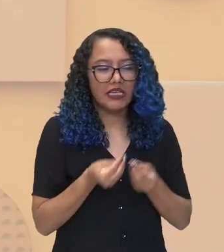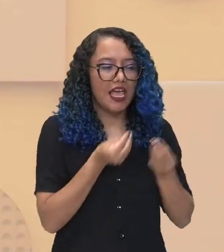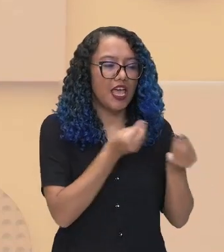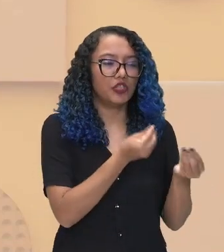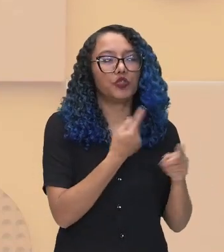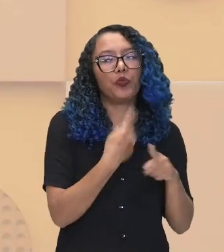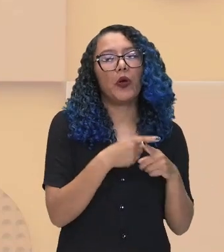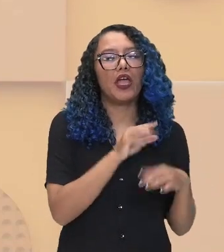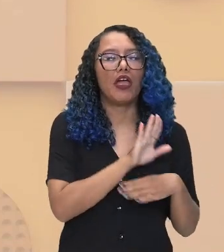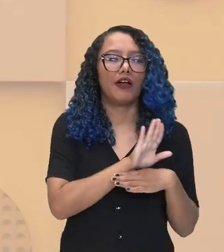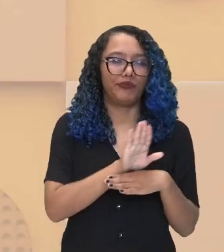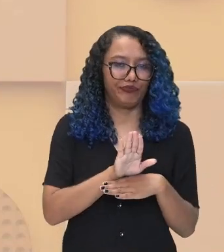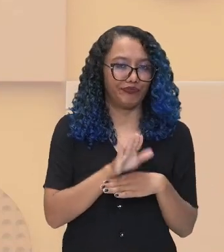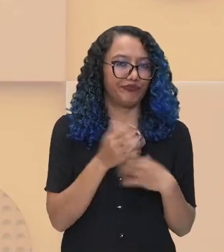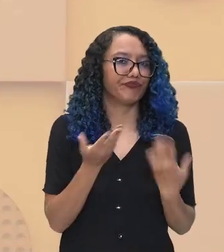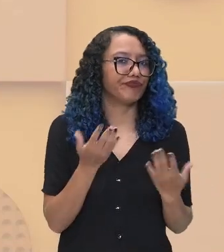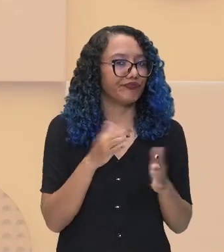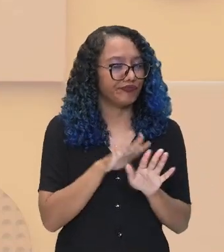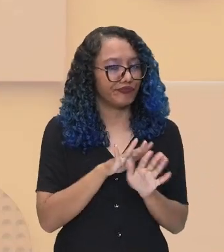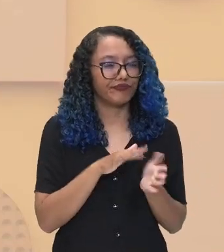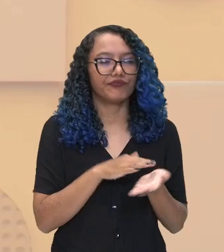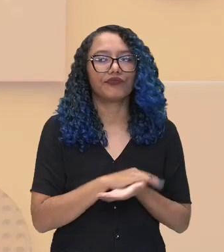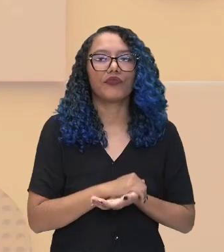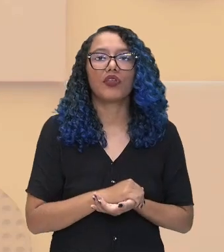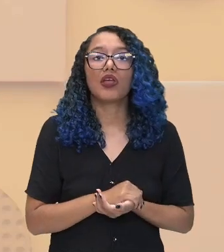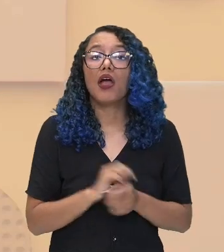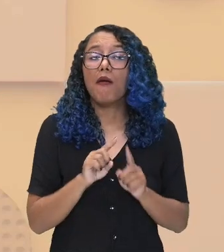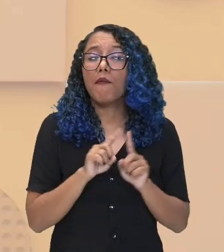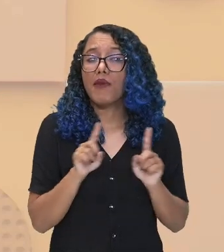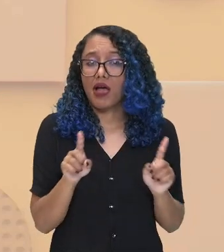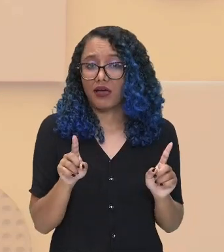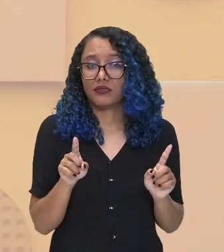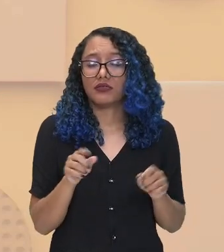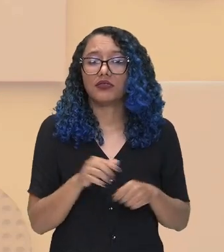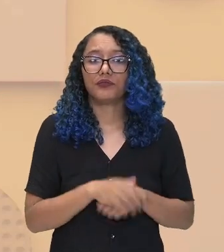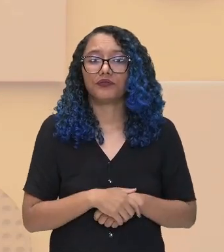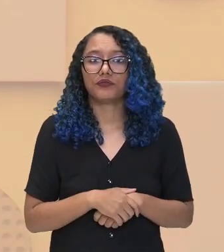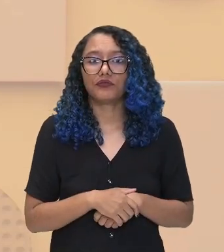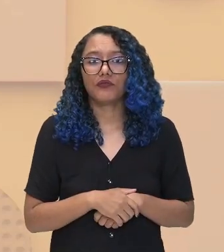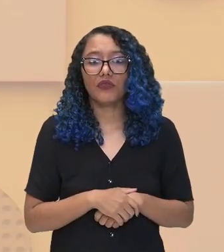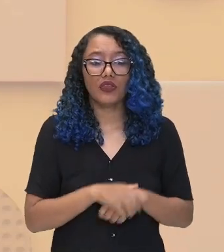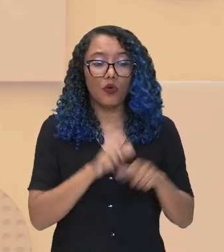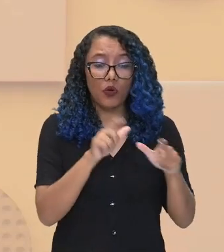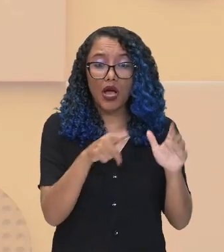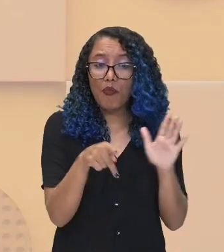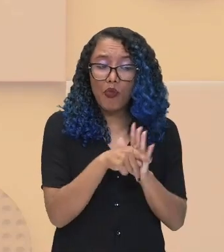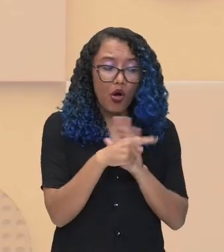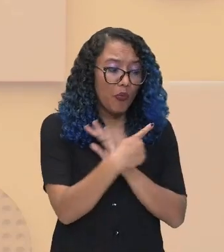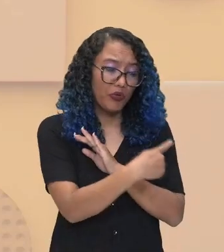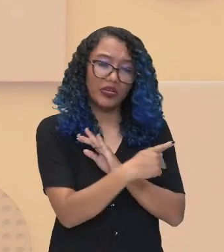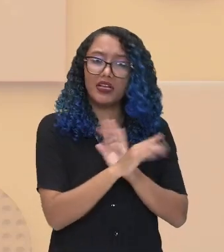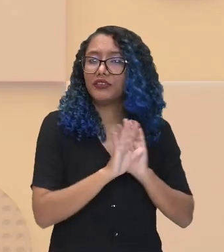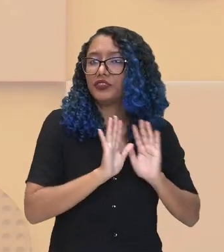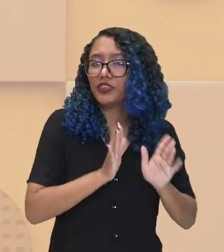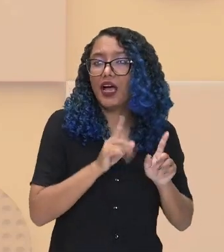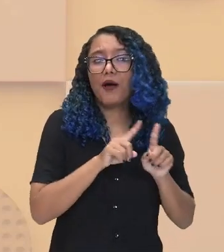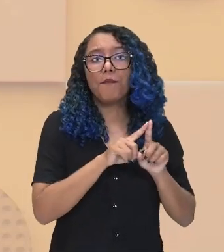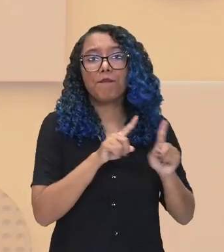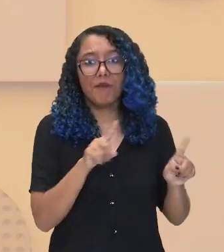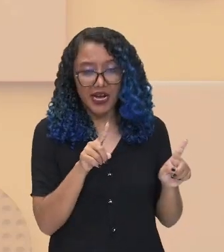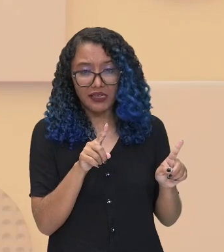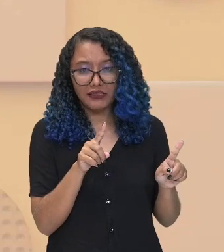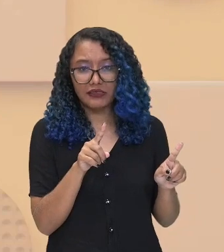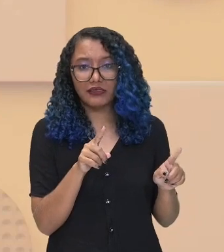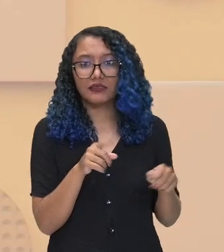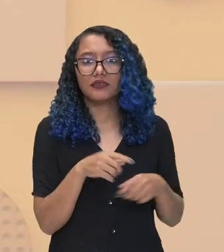dado naquele momento da invasão francesa. Mas observem só, a região já era dos temiminóis, mas por conta desse